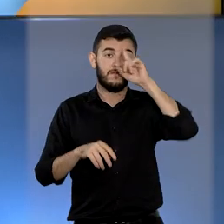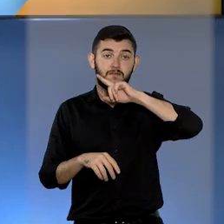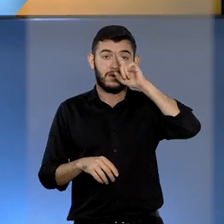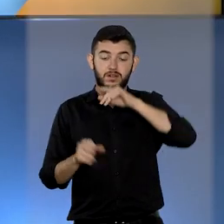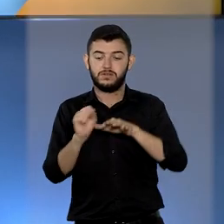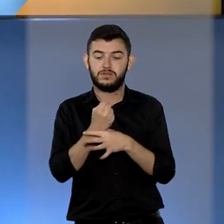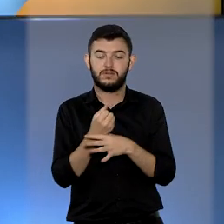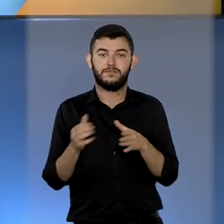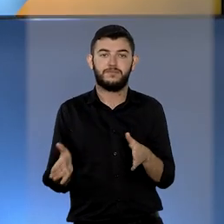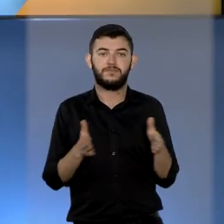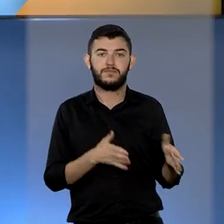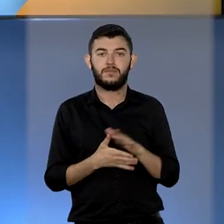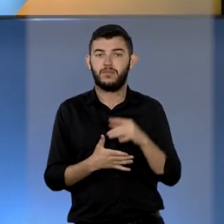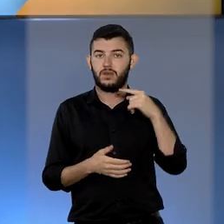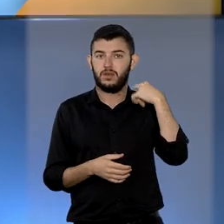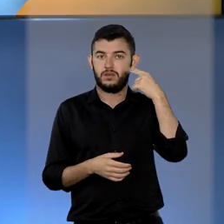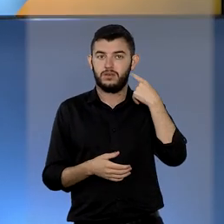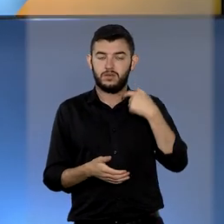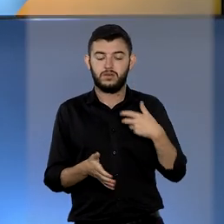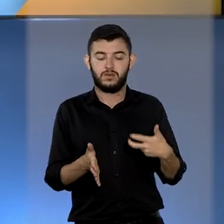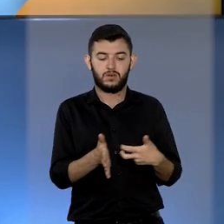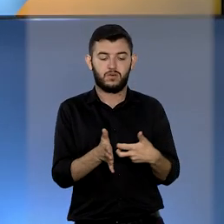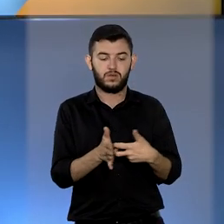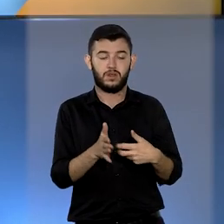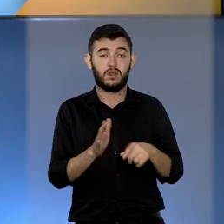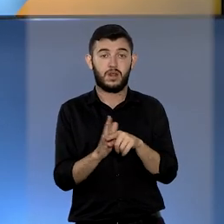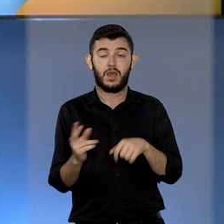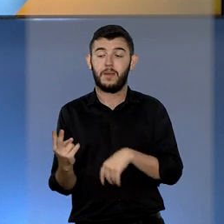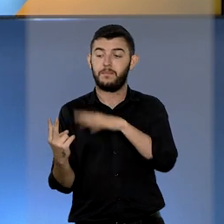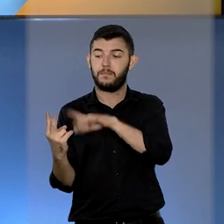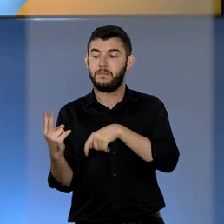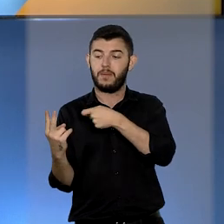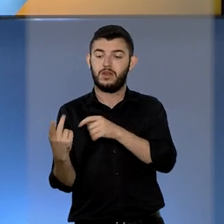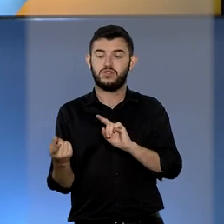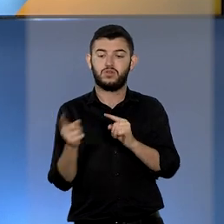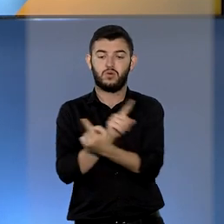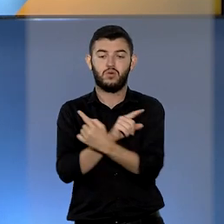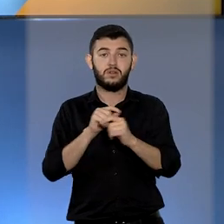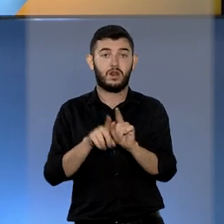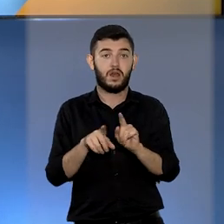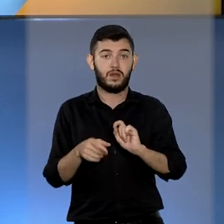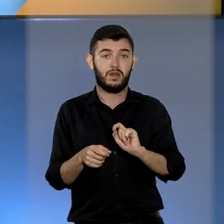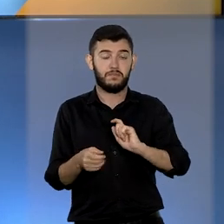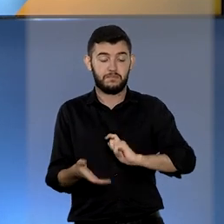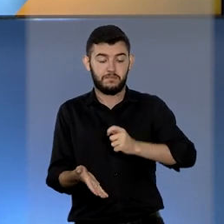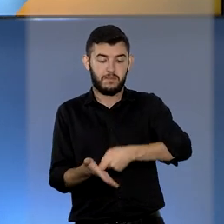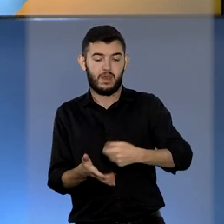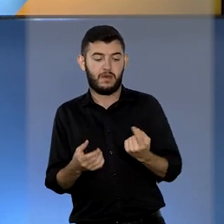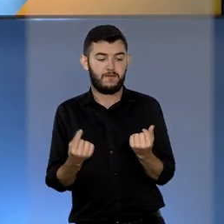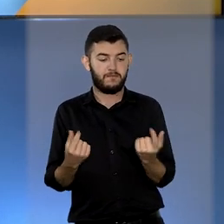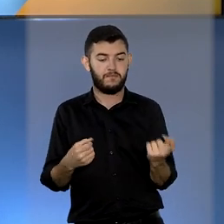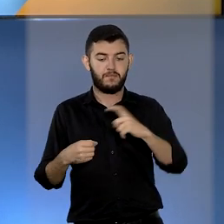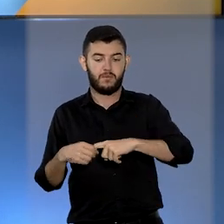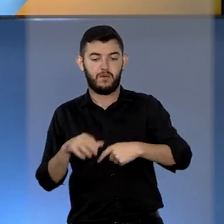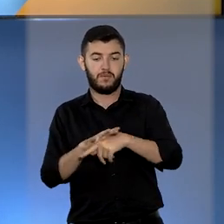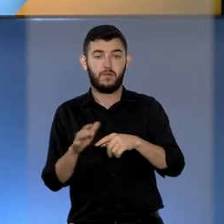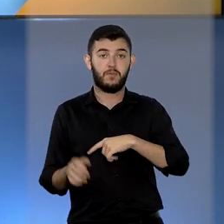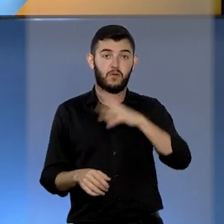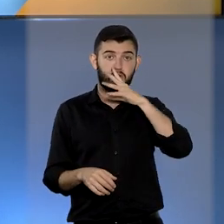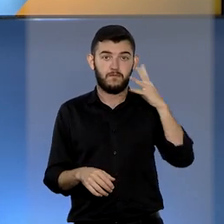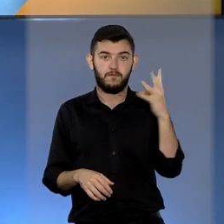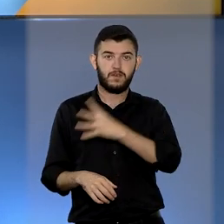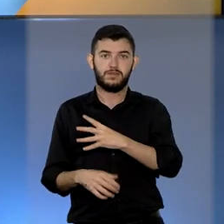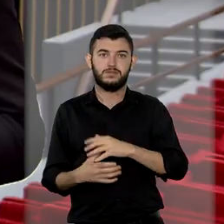E um advogado foi condenado a indenizar parte contrária por ofensa em ação de paternidade. A decisão é da